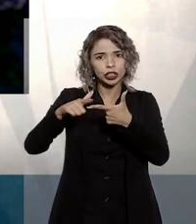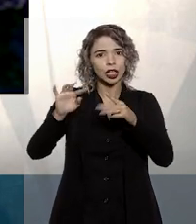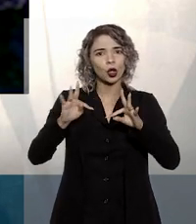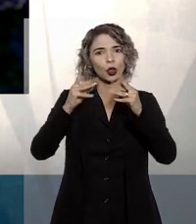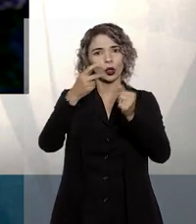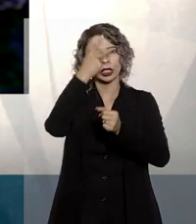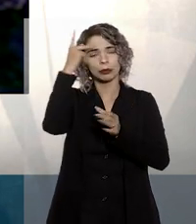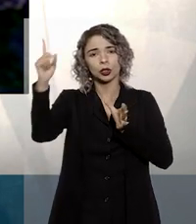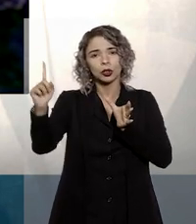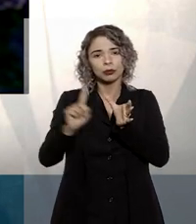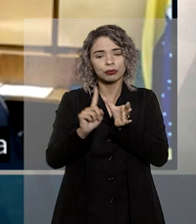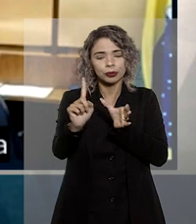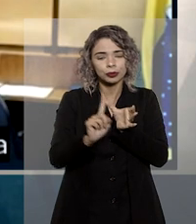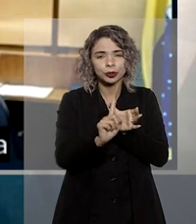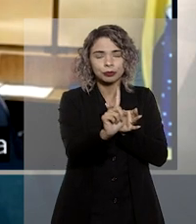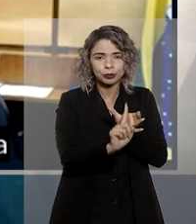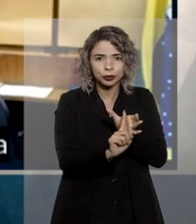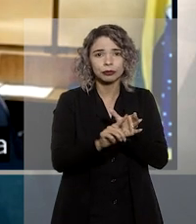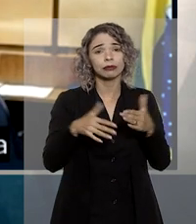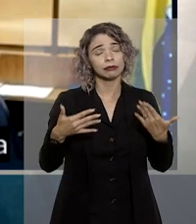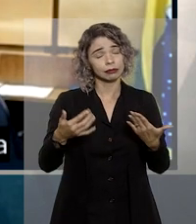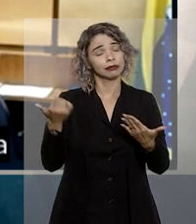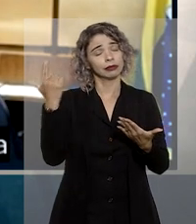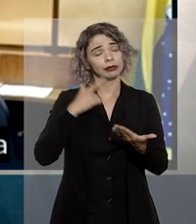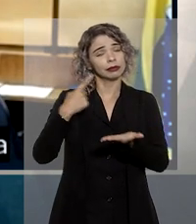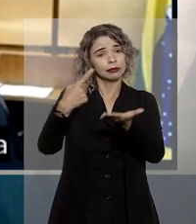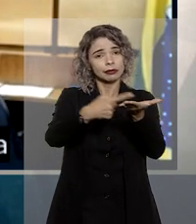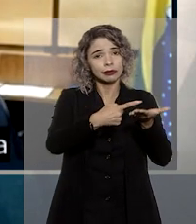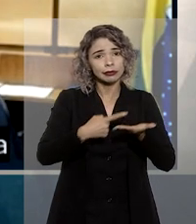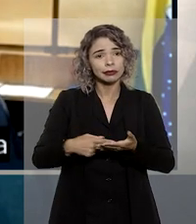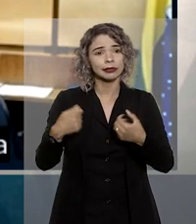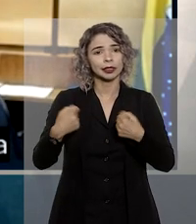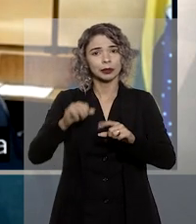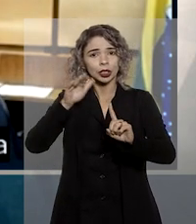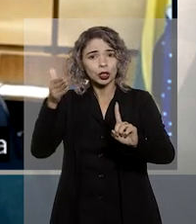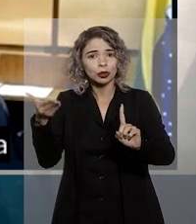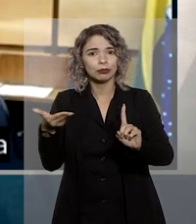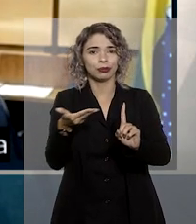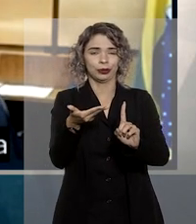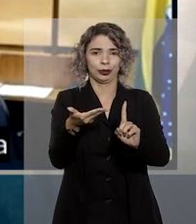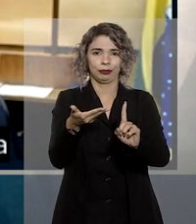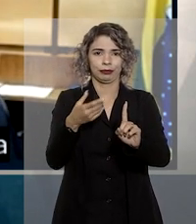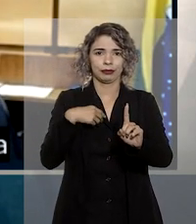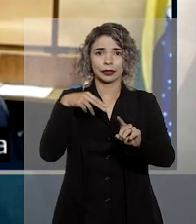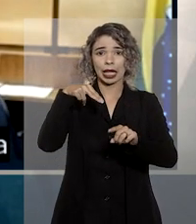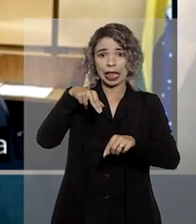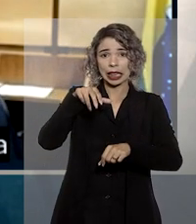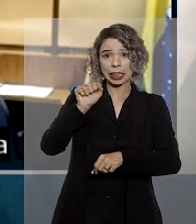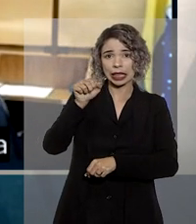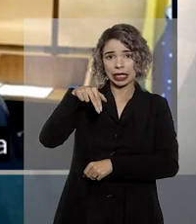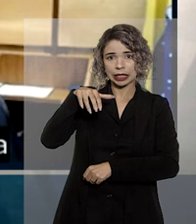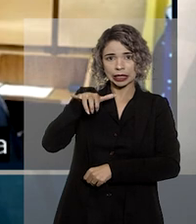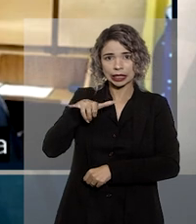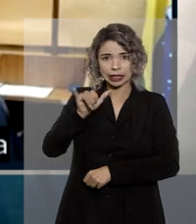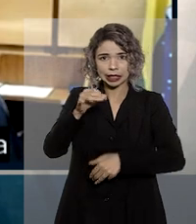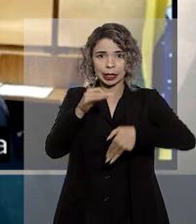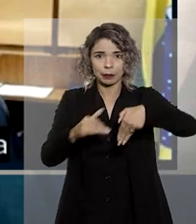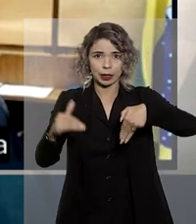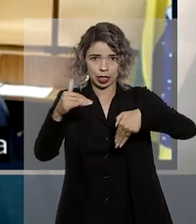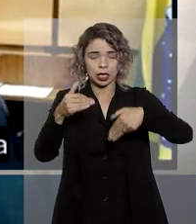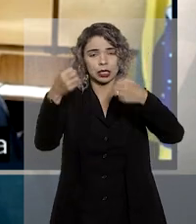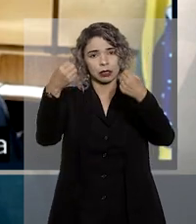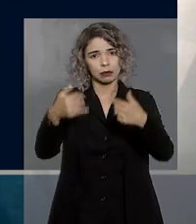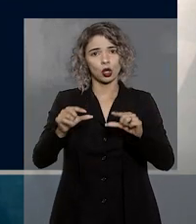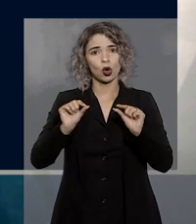para as partes que dela participam, configurando-se o lites consórcio necessário e unitário. Nancy Andrigui ressaltou que o